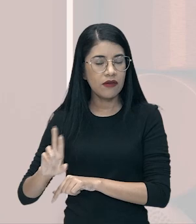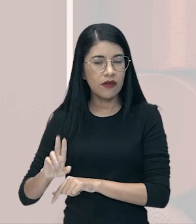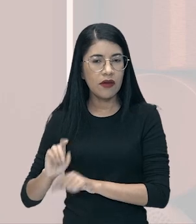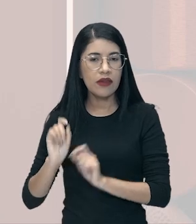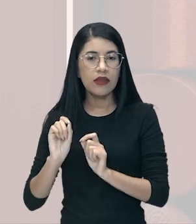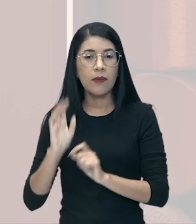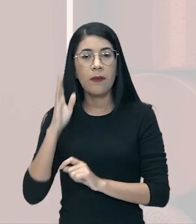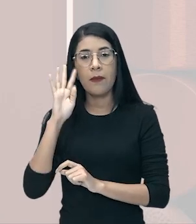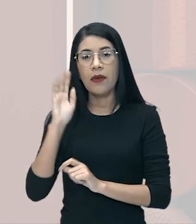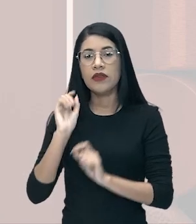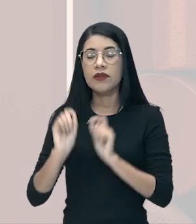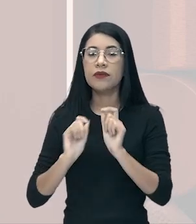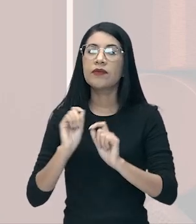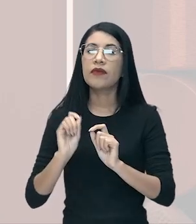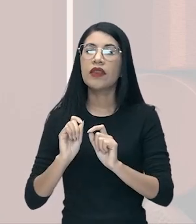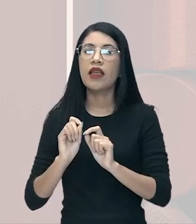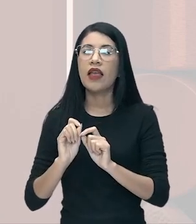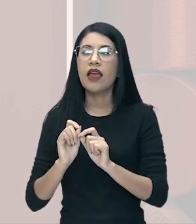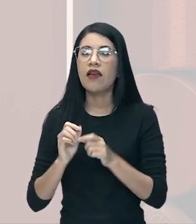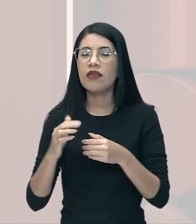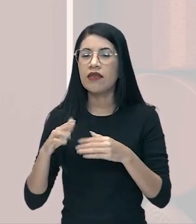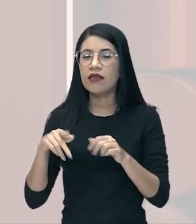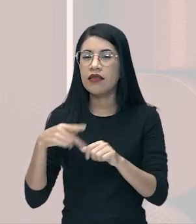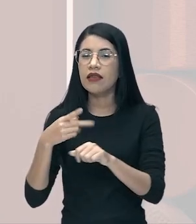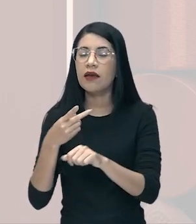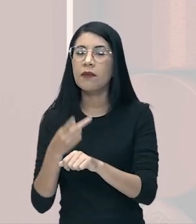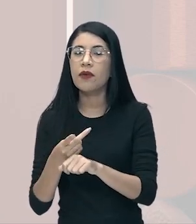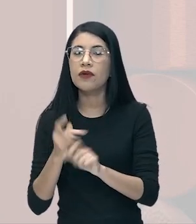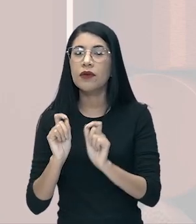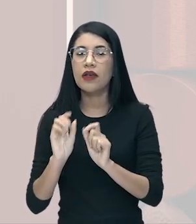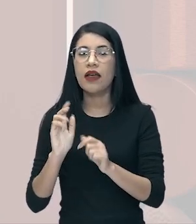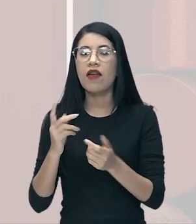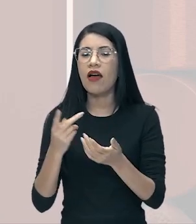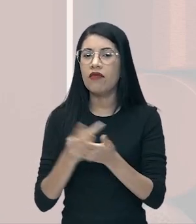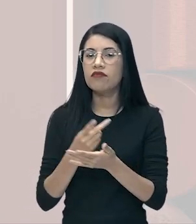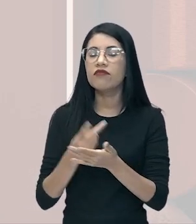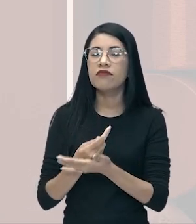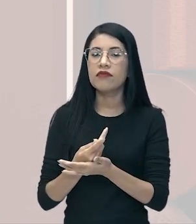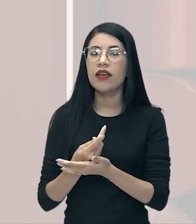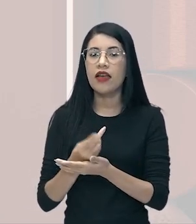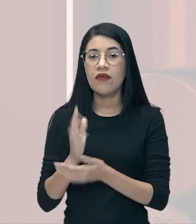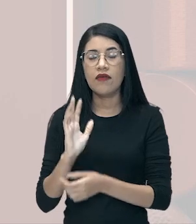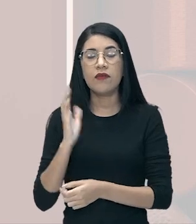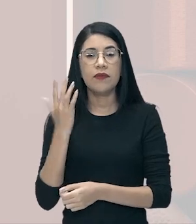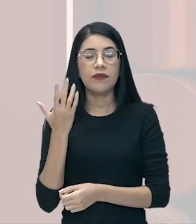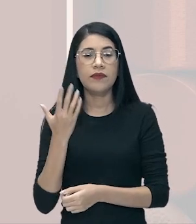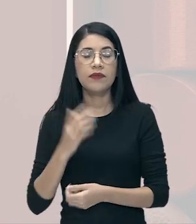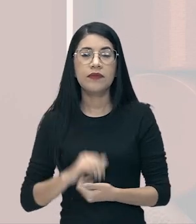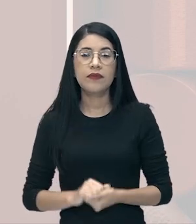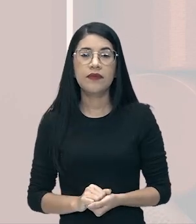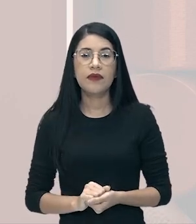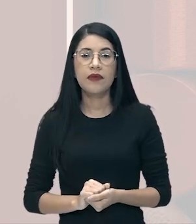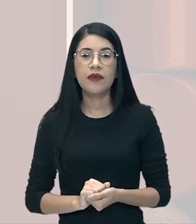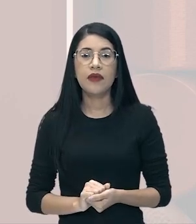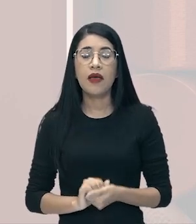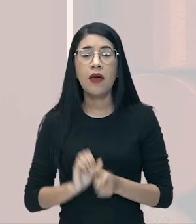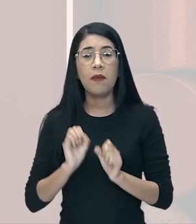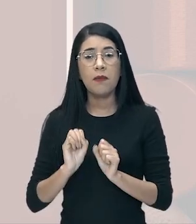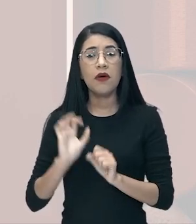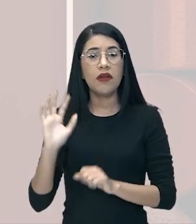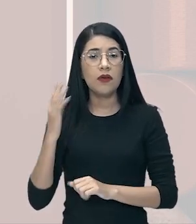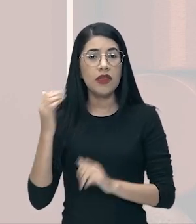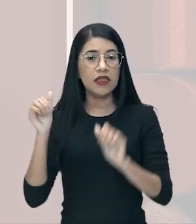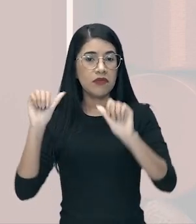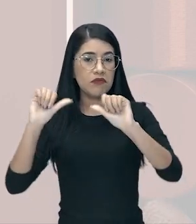imaginar que em algum momento isso vai dar, vai dar um, vai dar um erro, né, professor? Vai dar alguma coisa, alguma crise vai